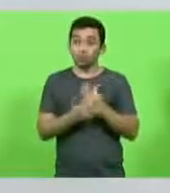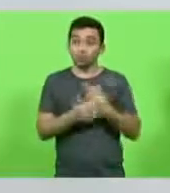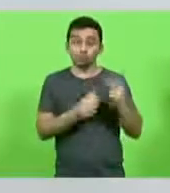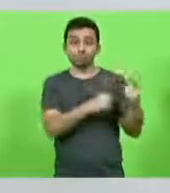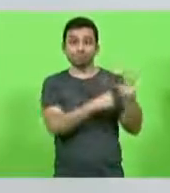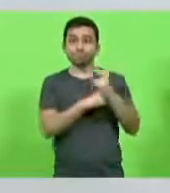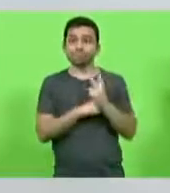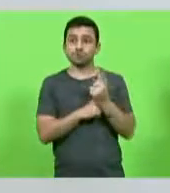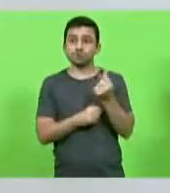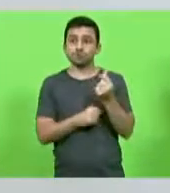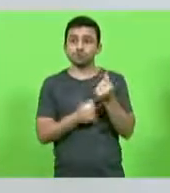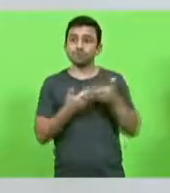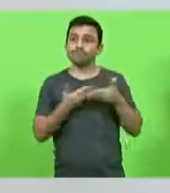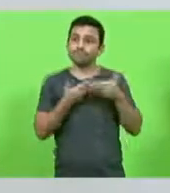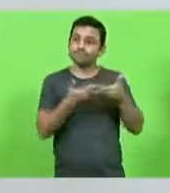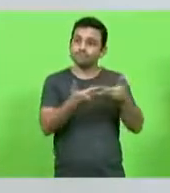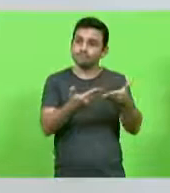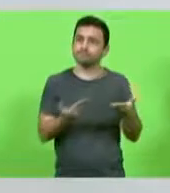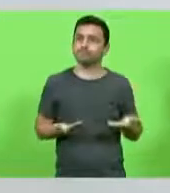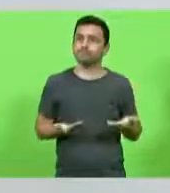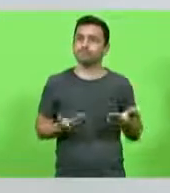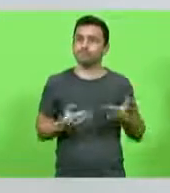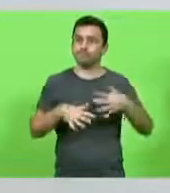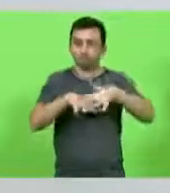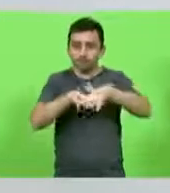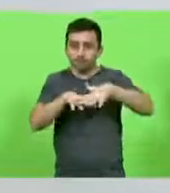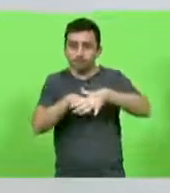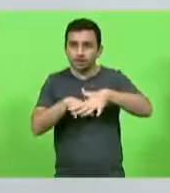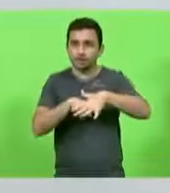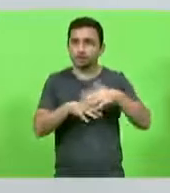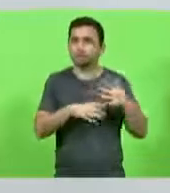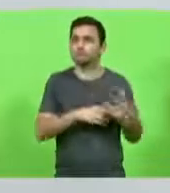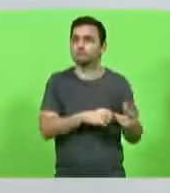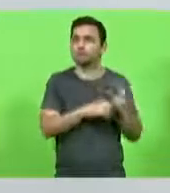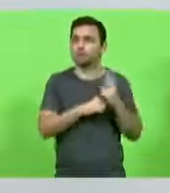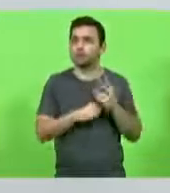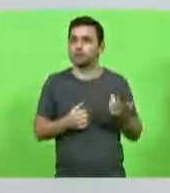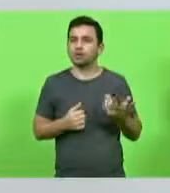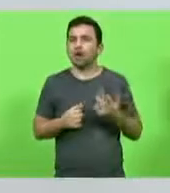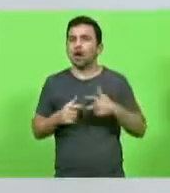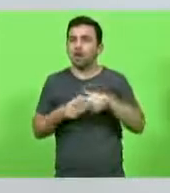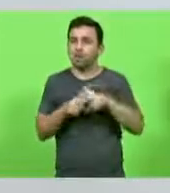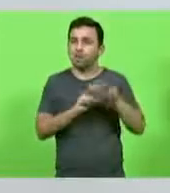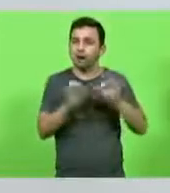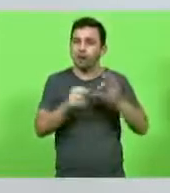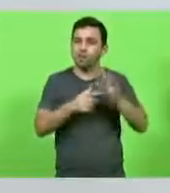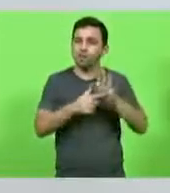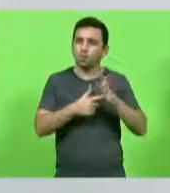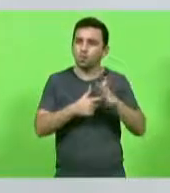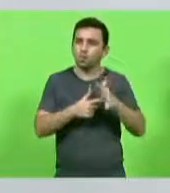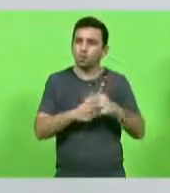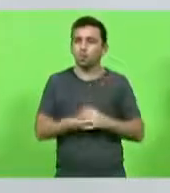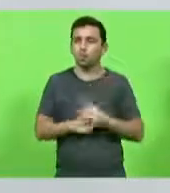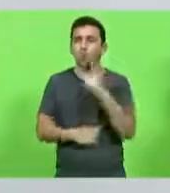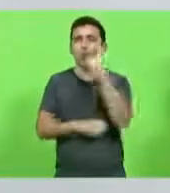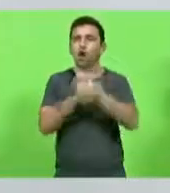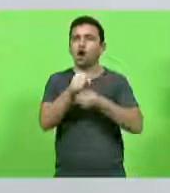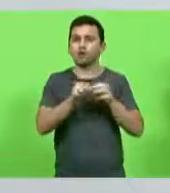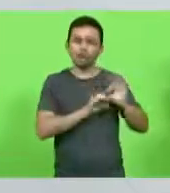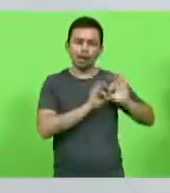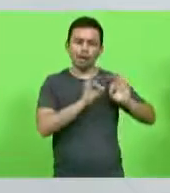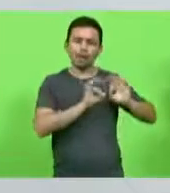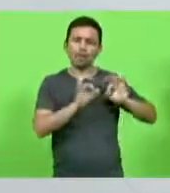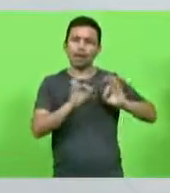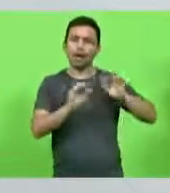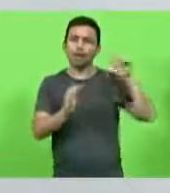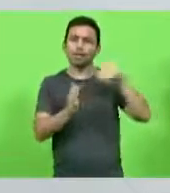de embarcação, financiamento da rede, de reparo de motor ou de motor, e aí eles se prepararam o ano inteiro.